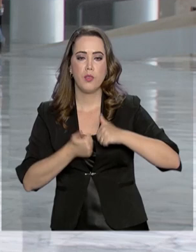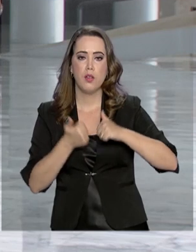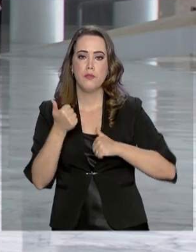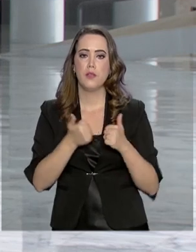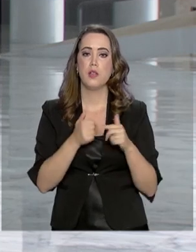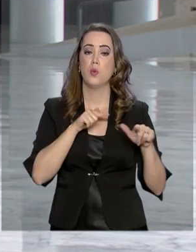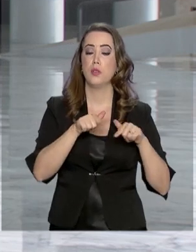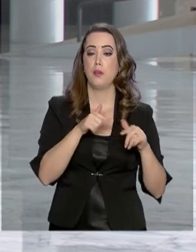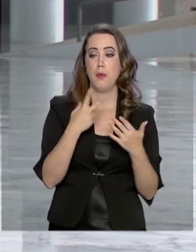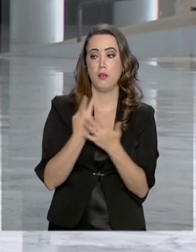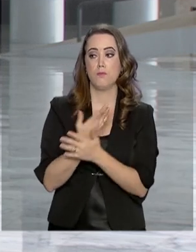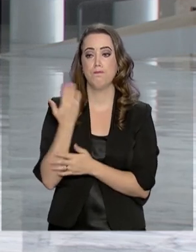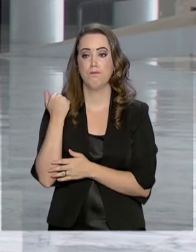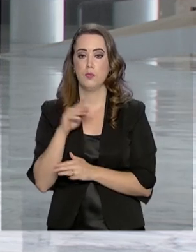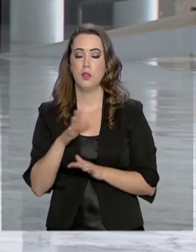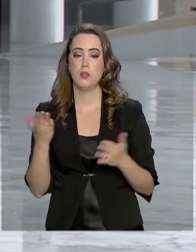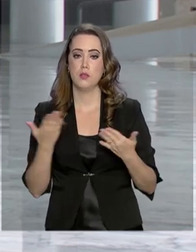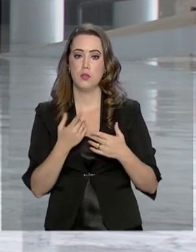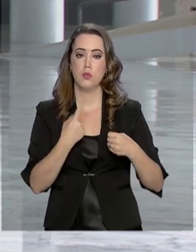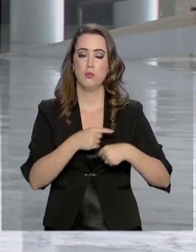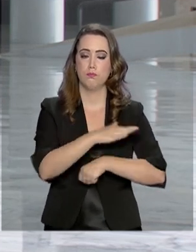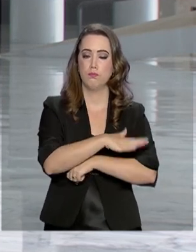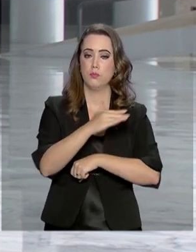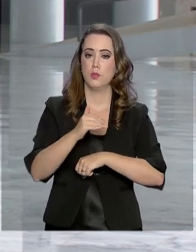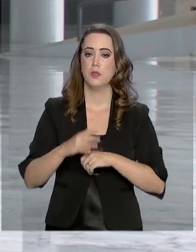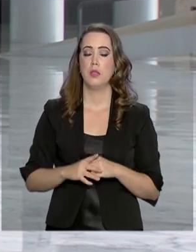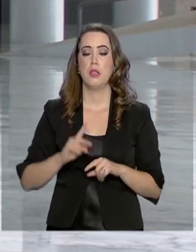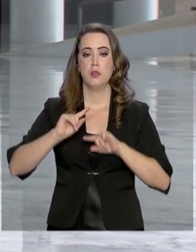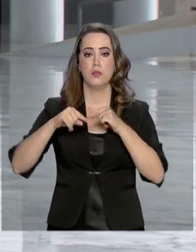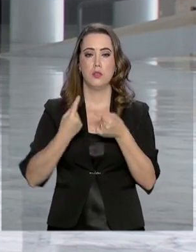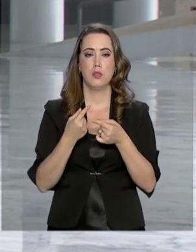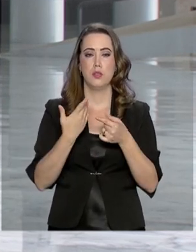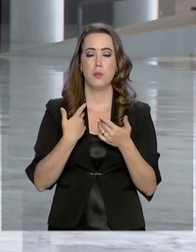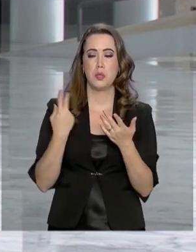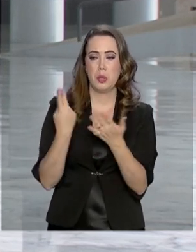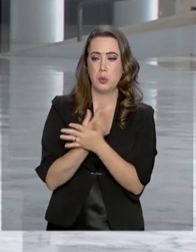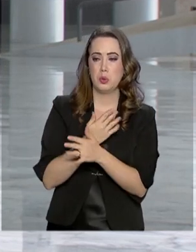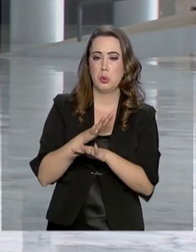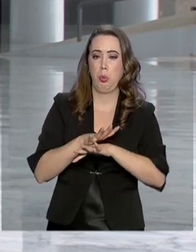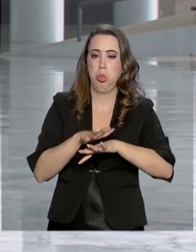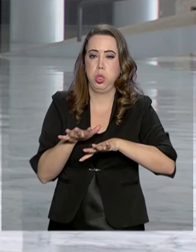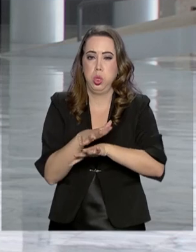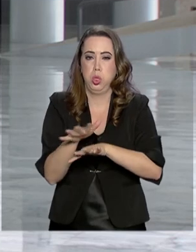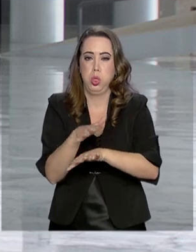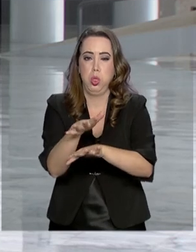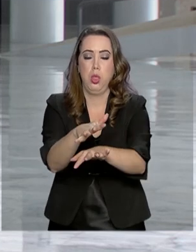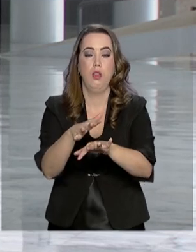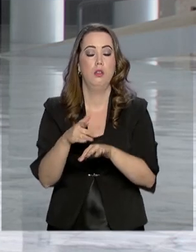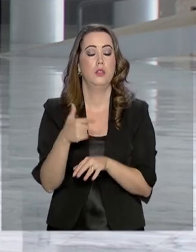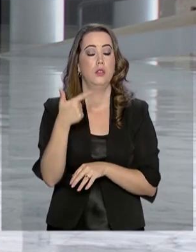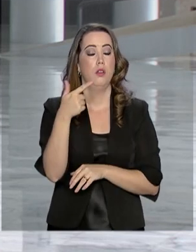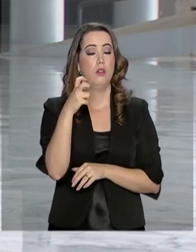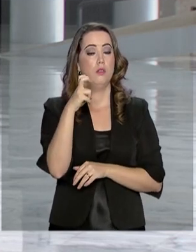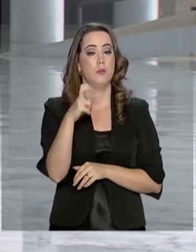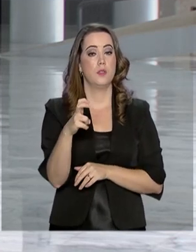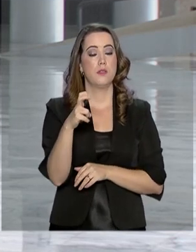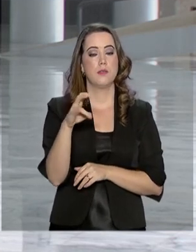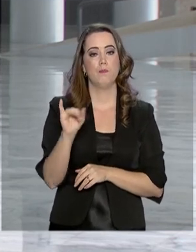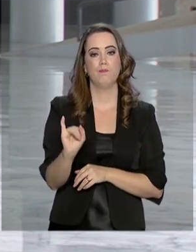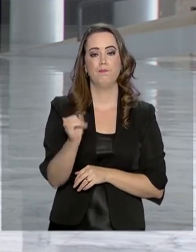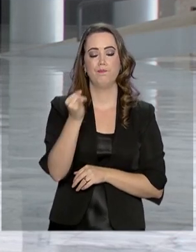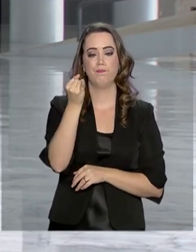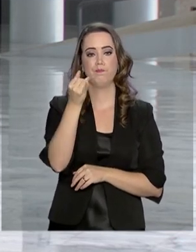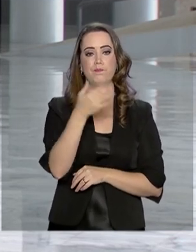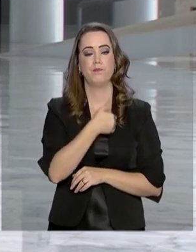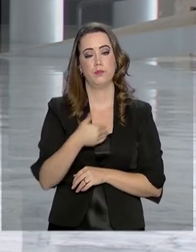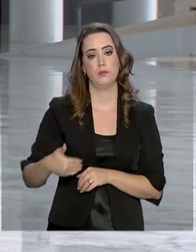realizados na região. Vamos lembrar que, logo após o desastre, o rompimento da barragem, no dia 25 de janeiro, o